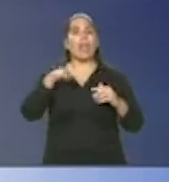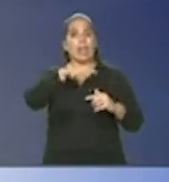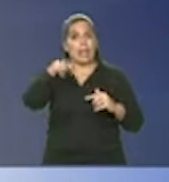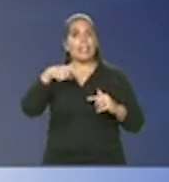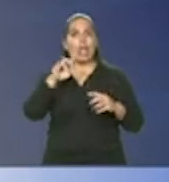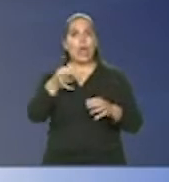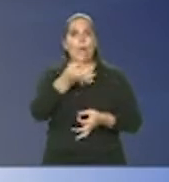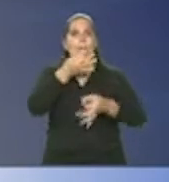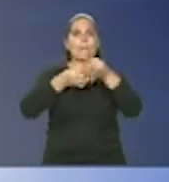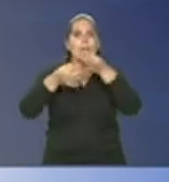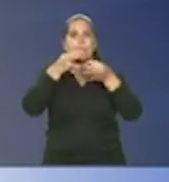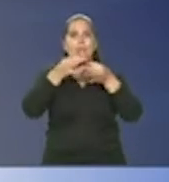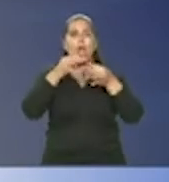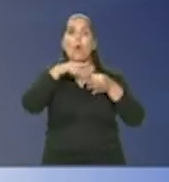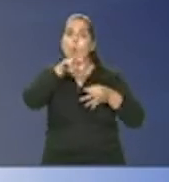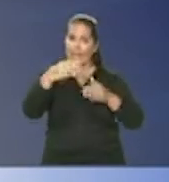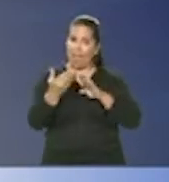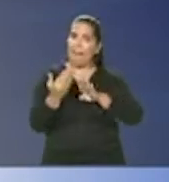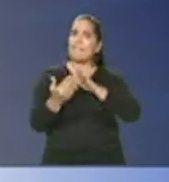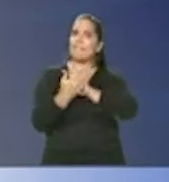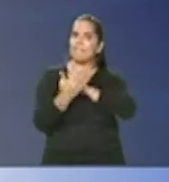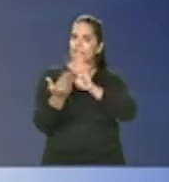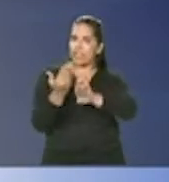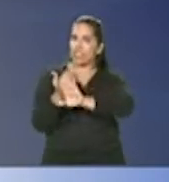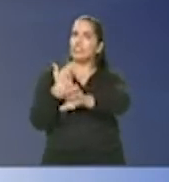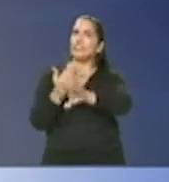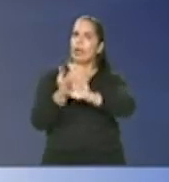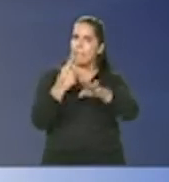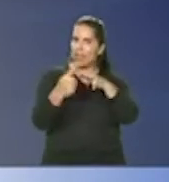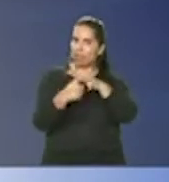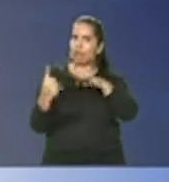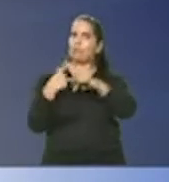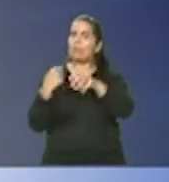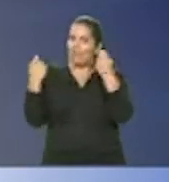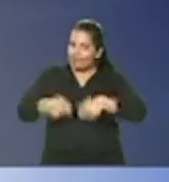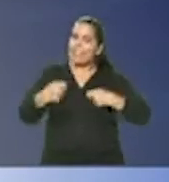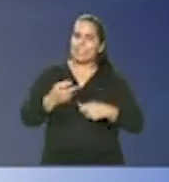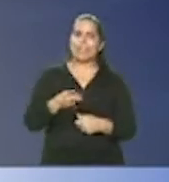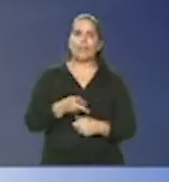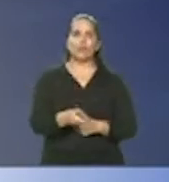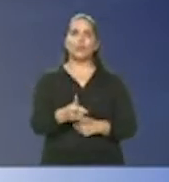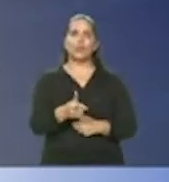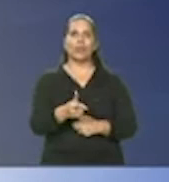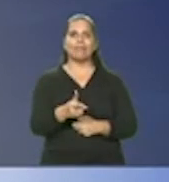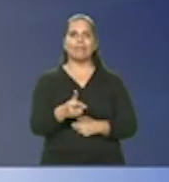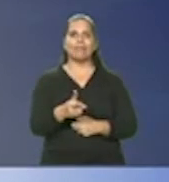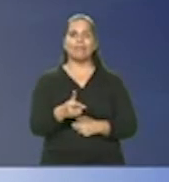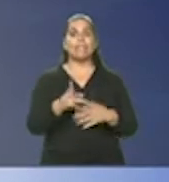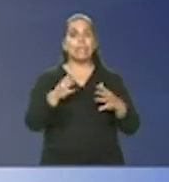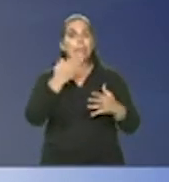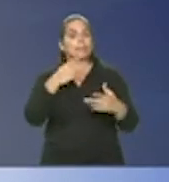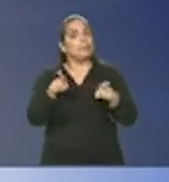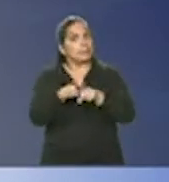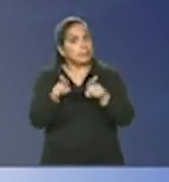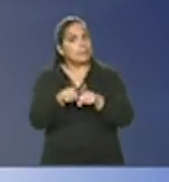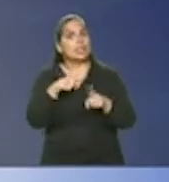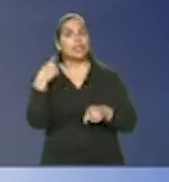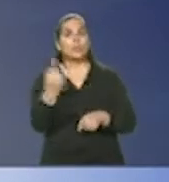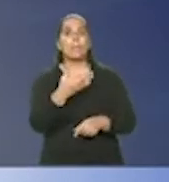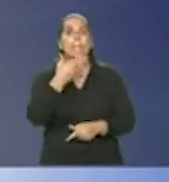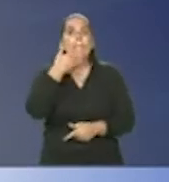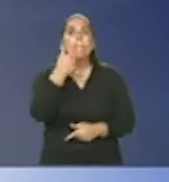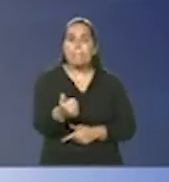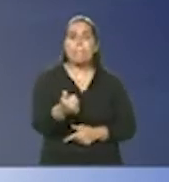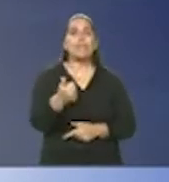opinião de que as medidas de afastamento social devem ser mantidas e pediram também para que a gente melhorasse a